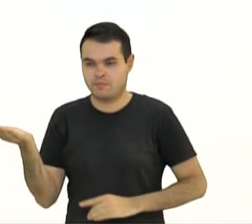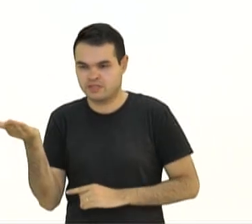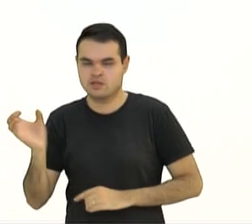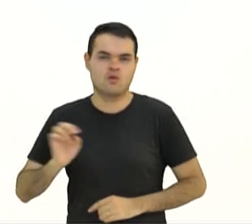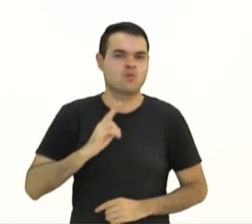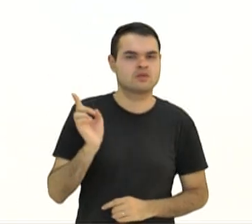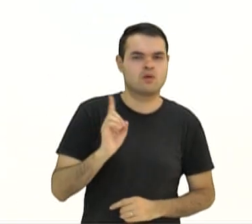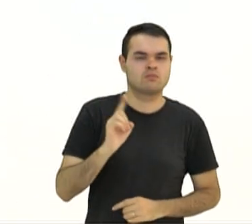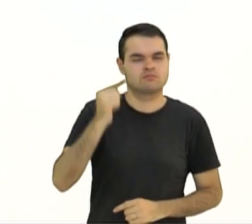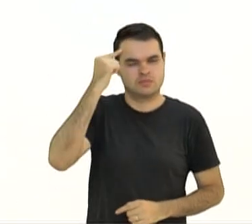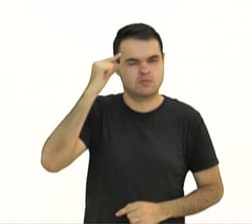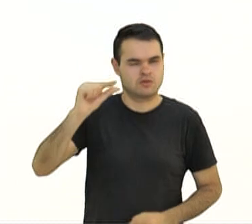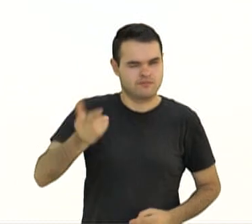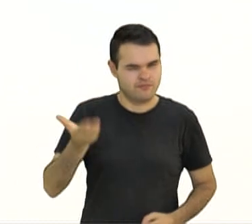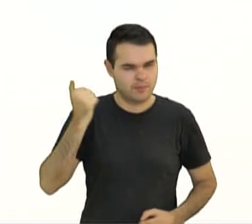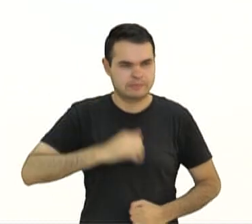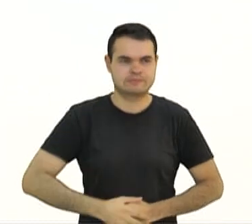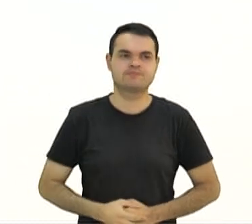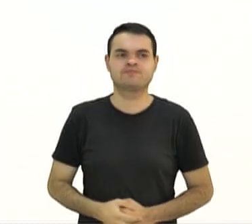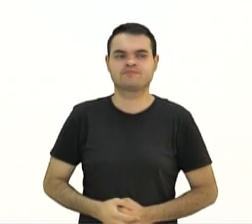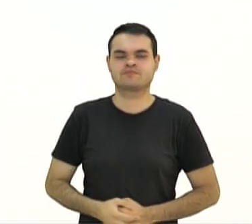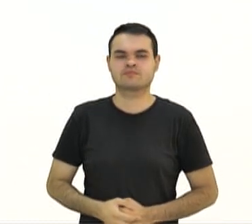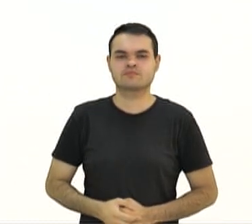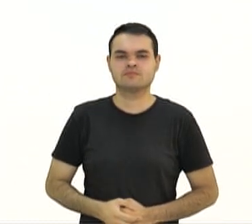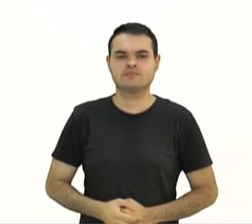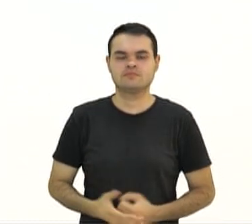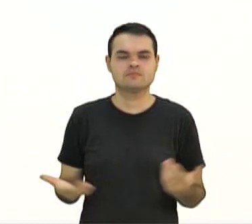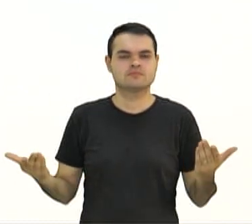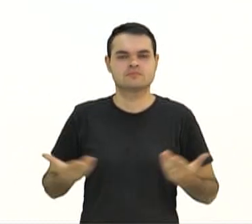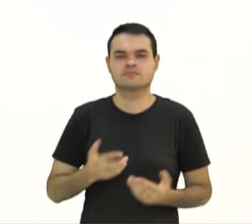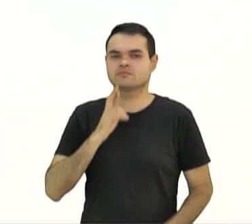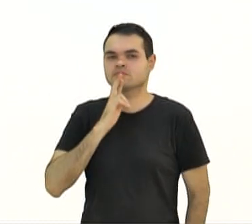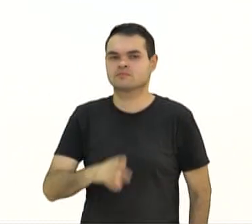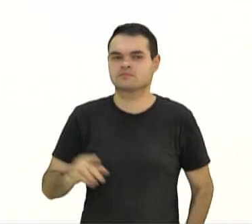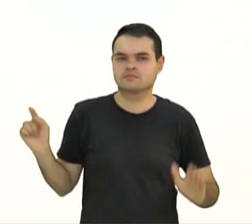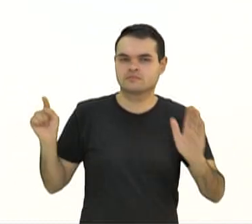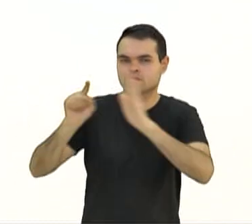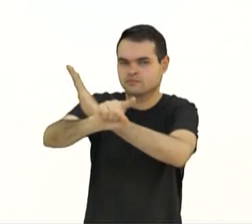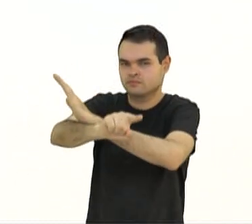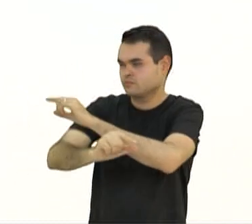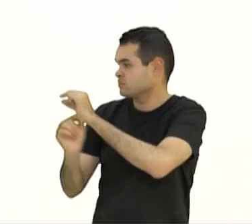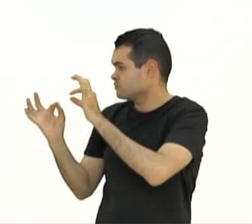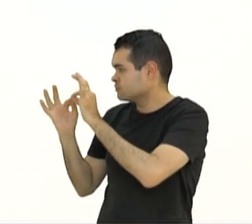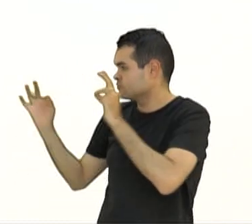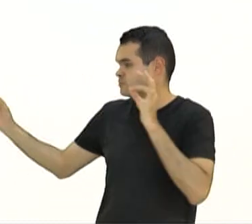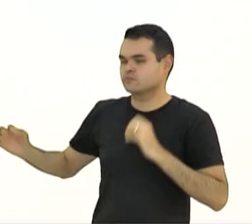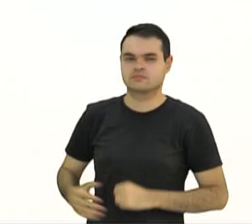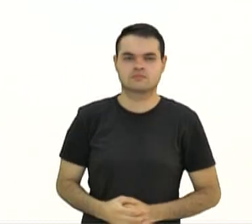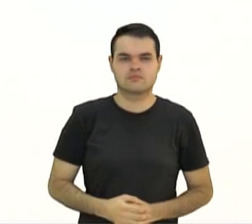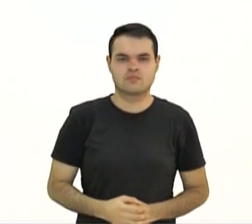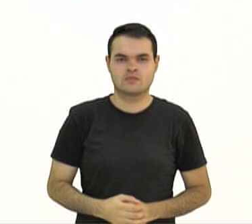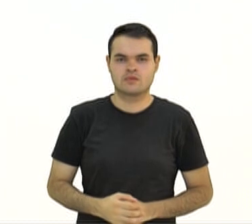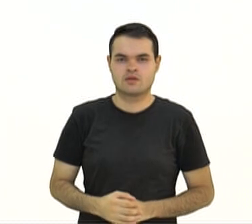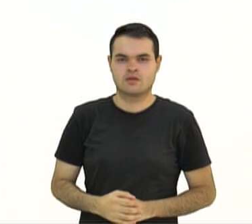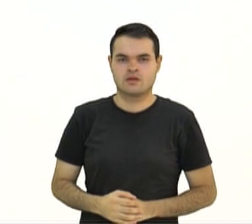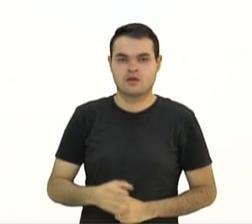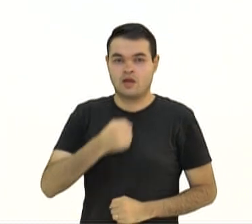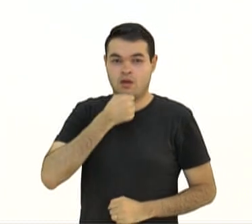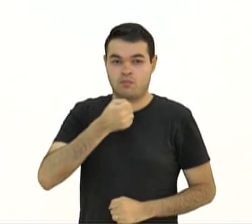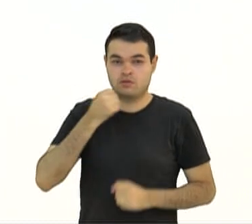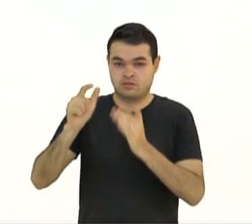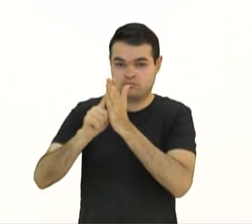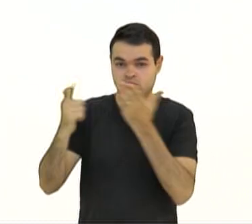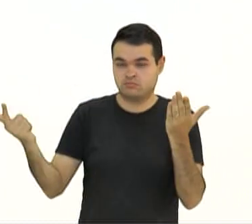Vamos pensar um pouquinho? Vamos responder a seguinte questão. De que fato a reportagem que